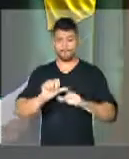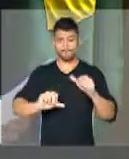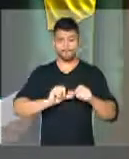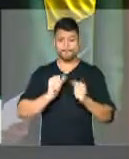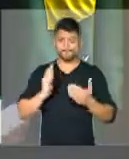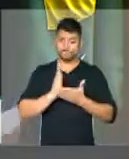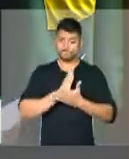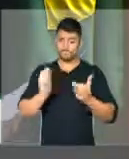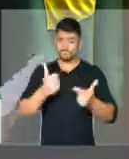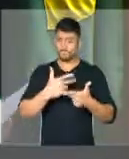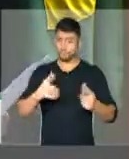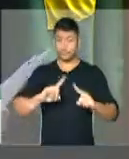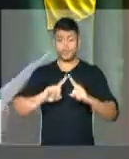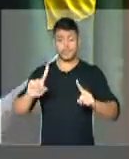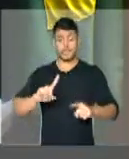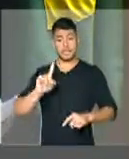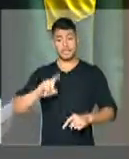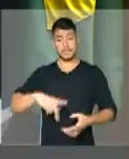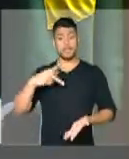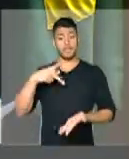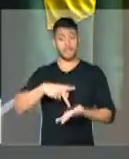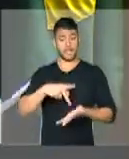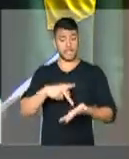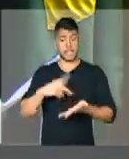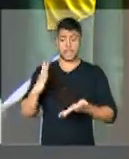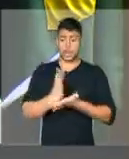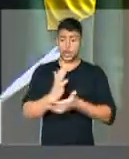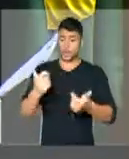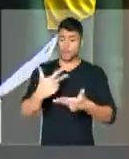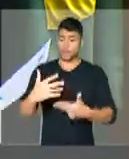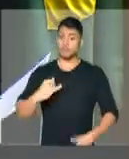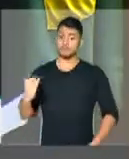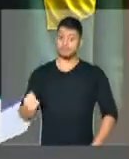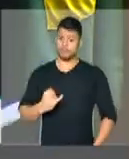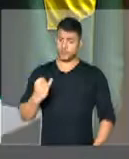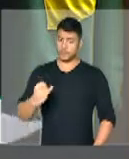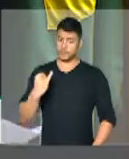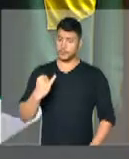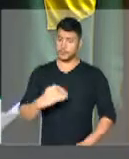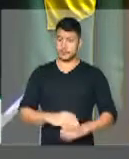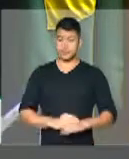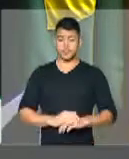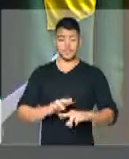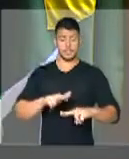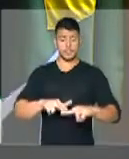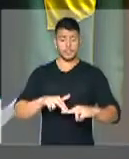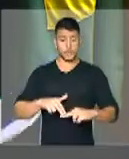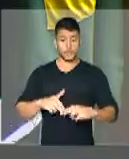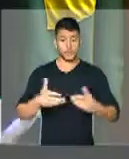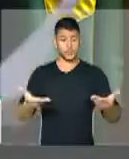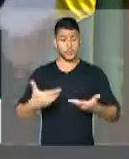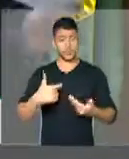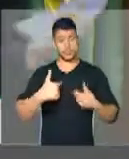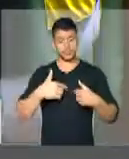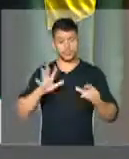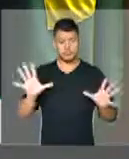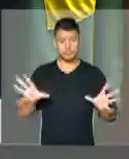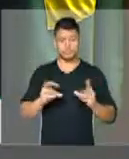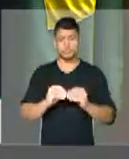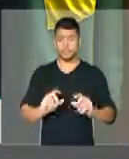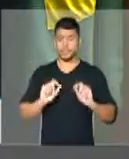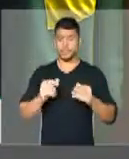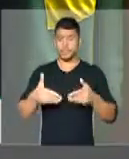mas este é o fato em si que mais chama a atenção de todos. Portanto, eu quero concluir aqui, senhor presidente, que seja